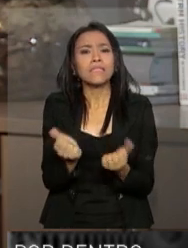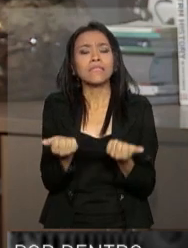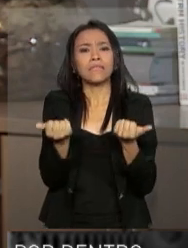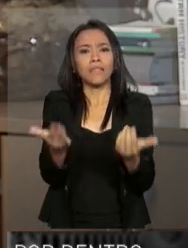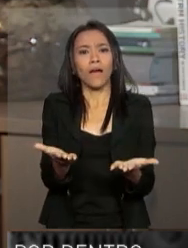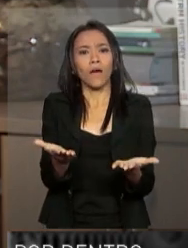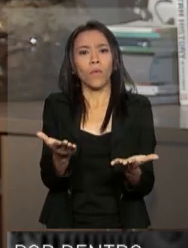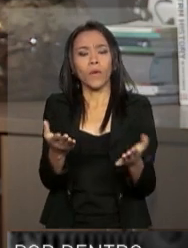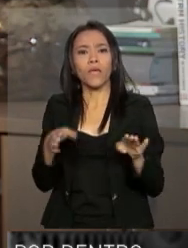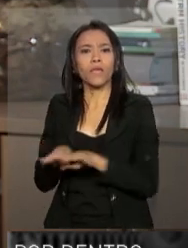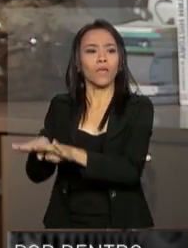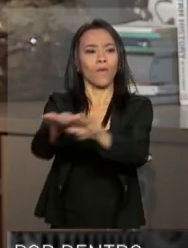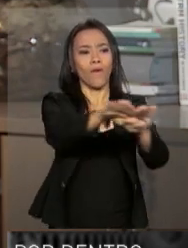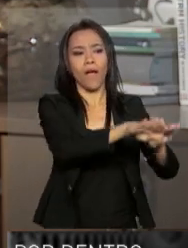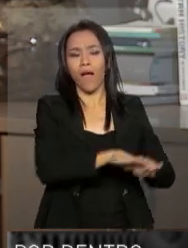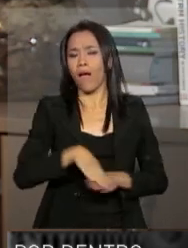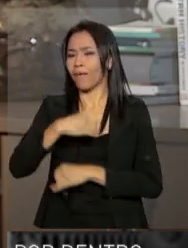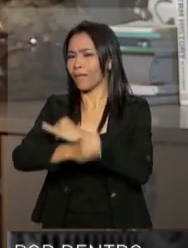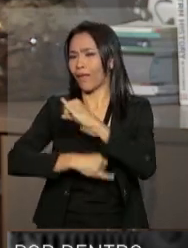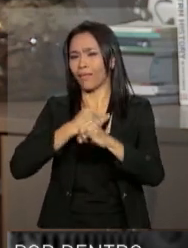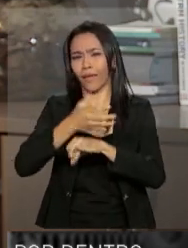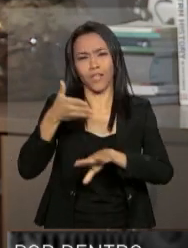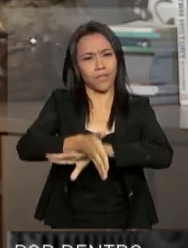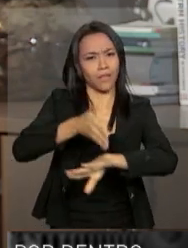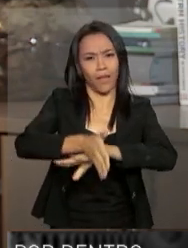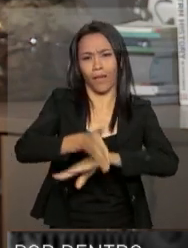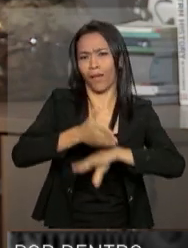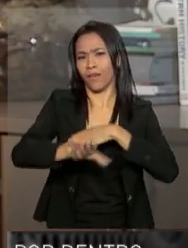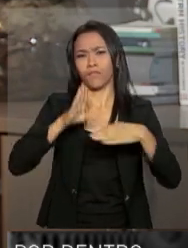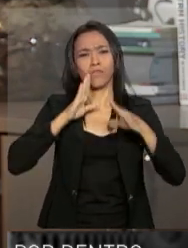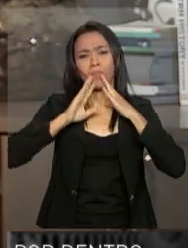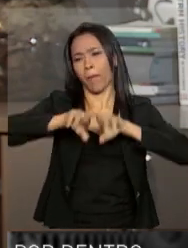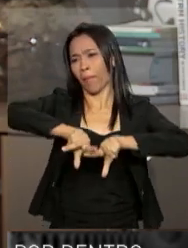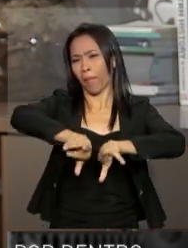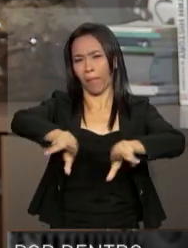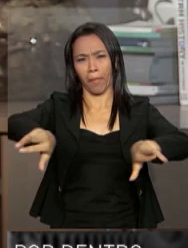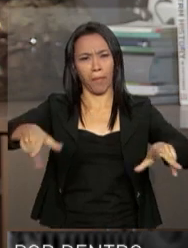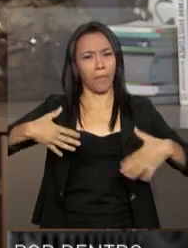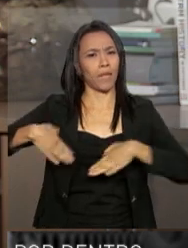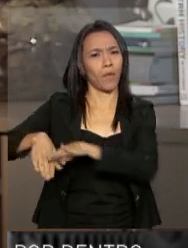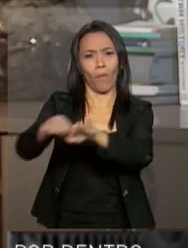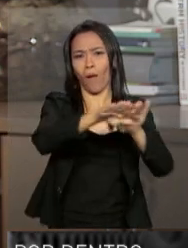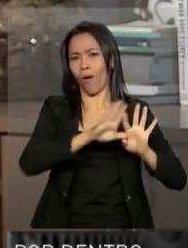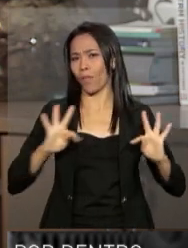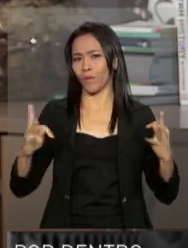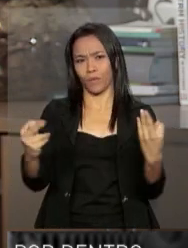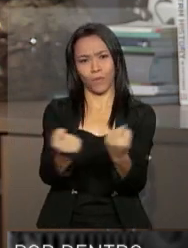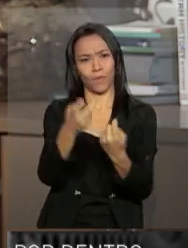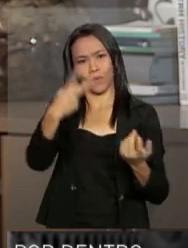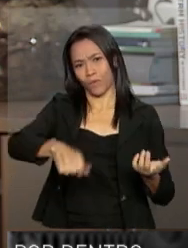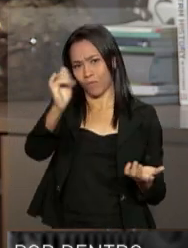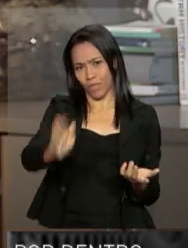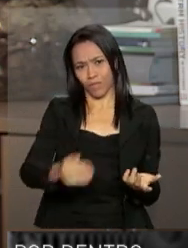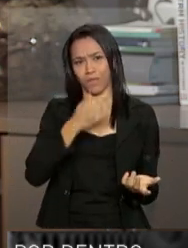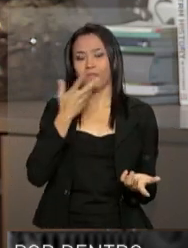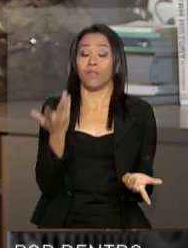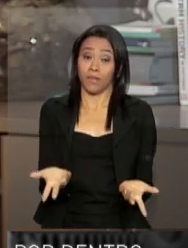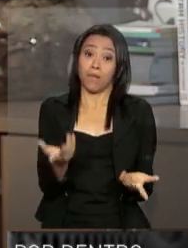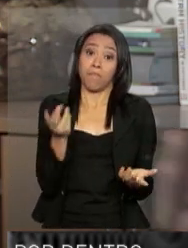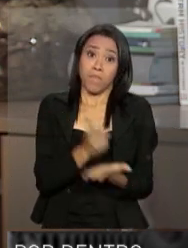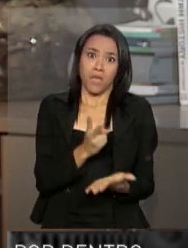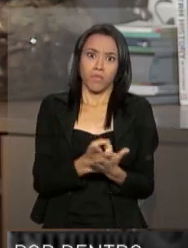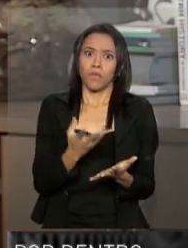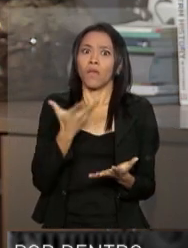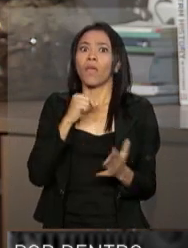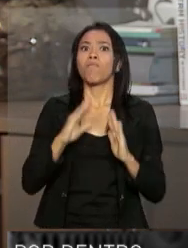de universalizar o acesso à internet, à rede social, enfim, a tudo mais para todos os brasileiros e brasileiras, mesmo nos